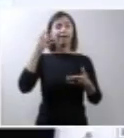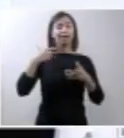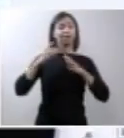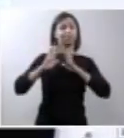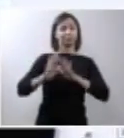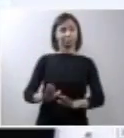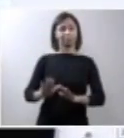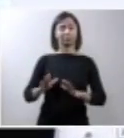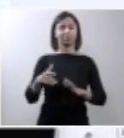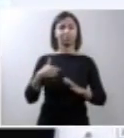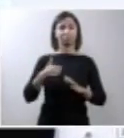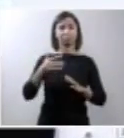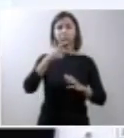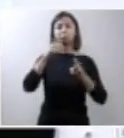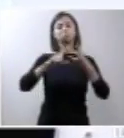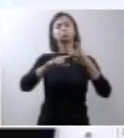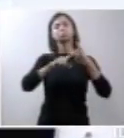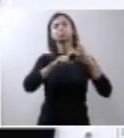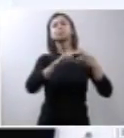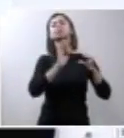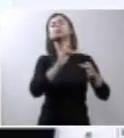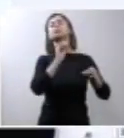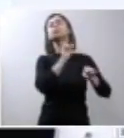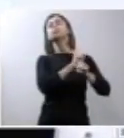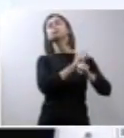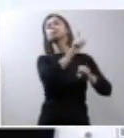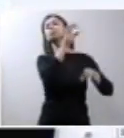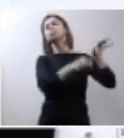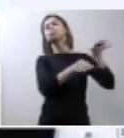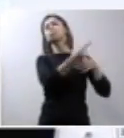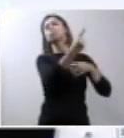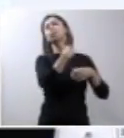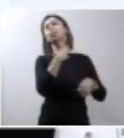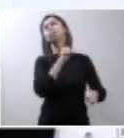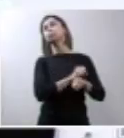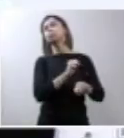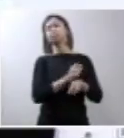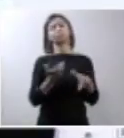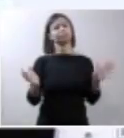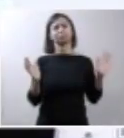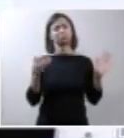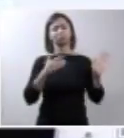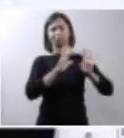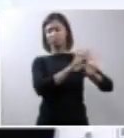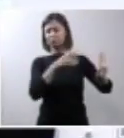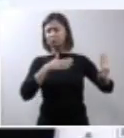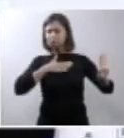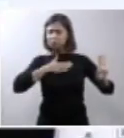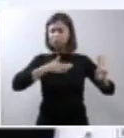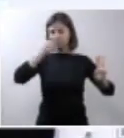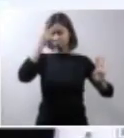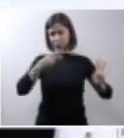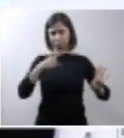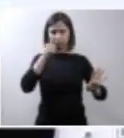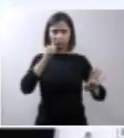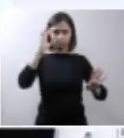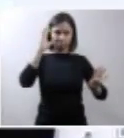de outros, de um terceiro sobre os seus corpos. E muitas delas